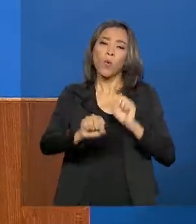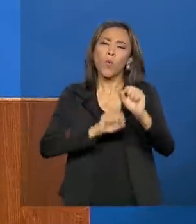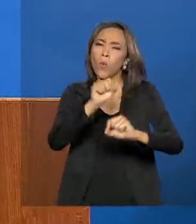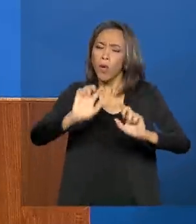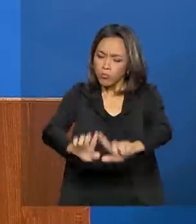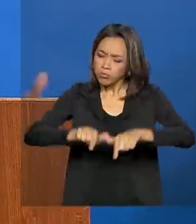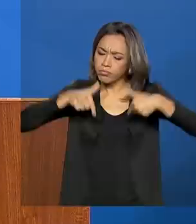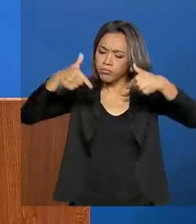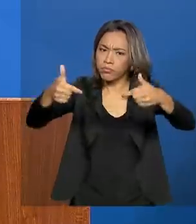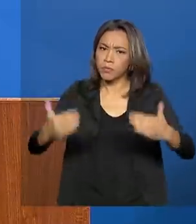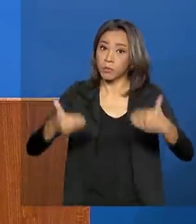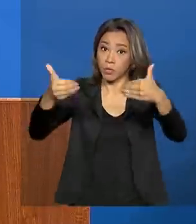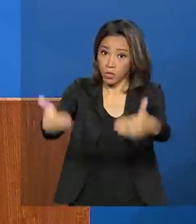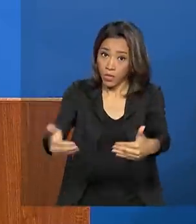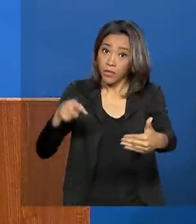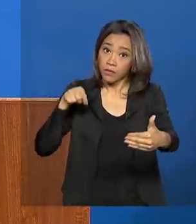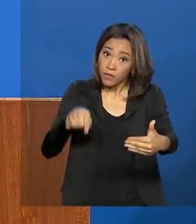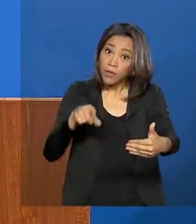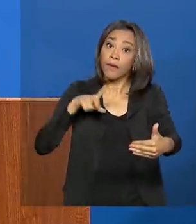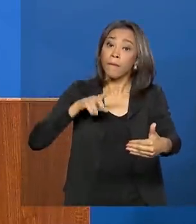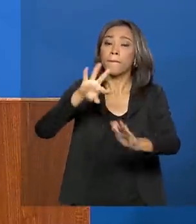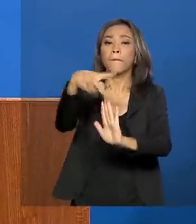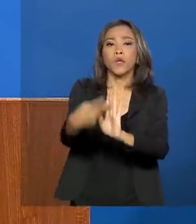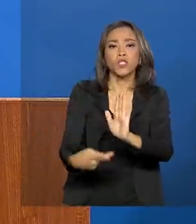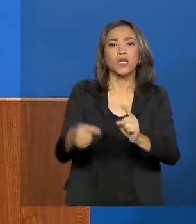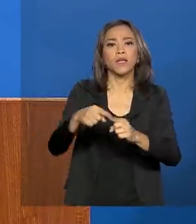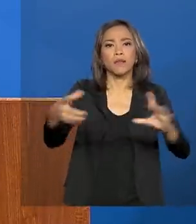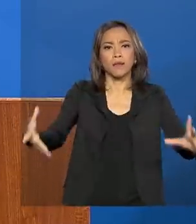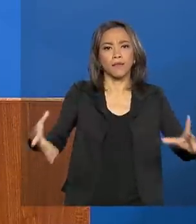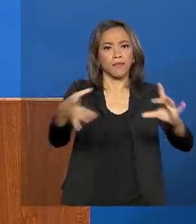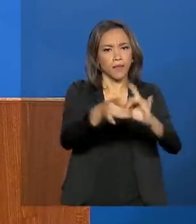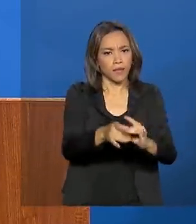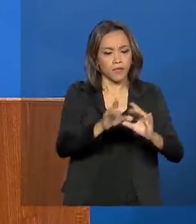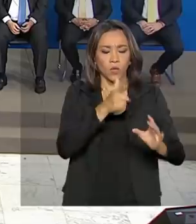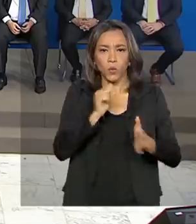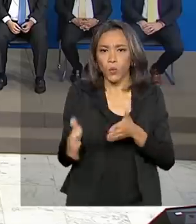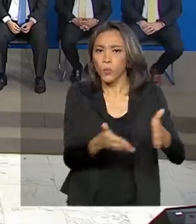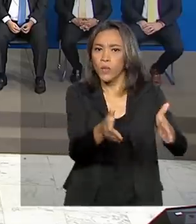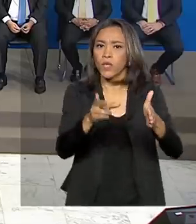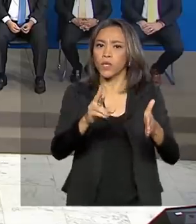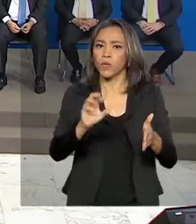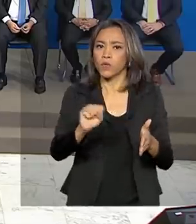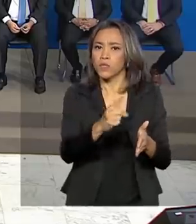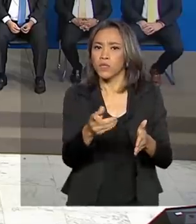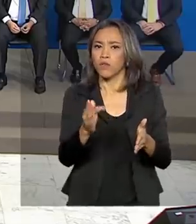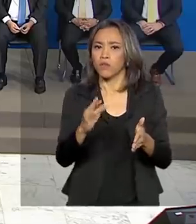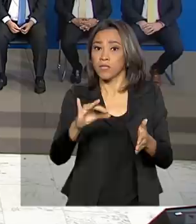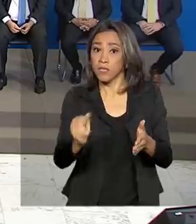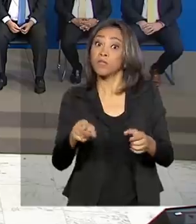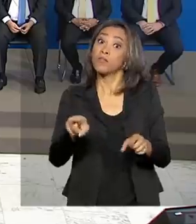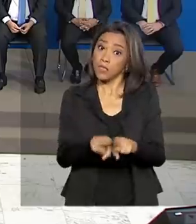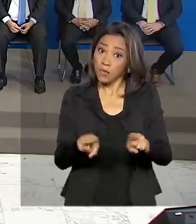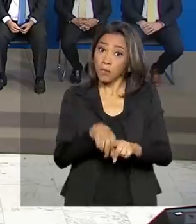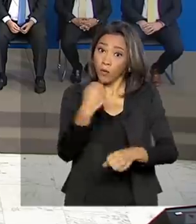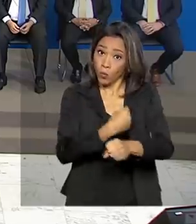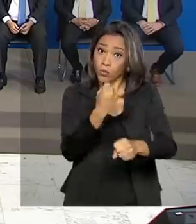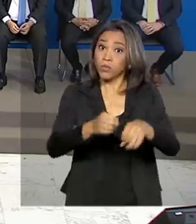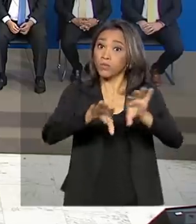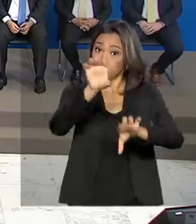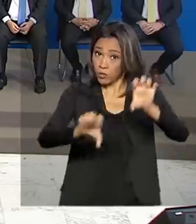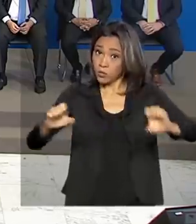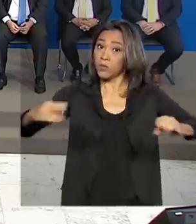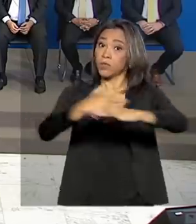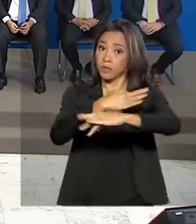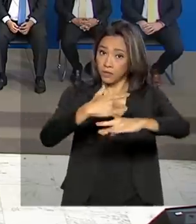Desenvolvimento Regional, que toca projetos como a integração do Rio São Francisco e obras de infraestrutura urbana.